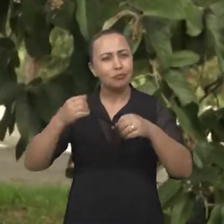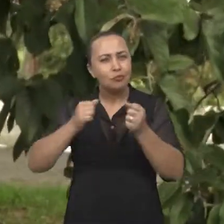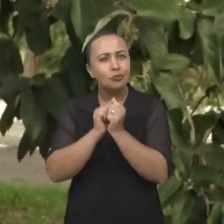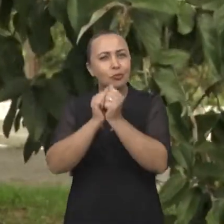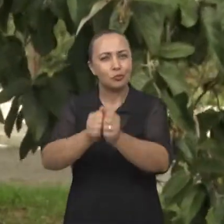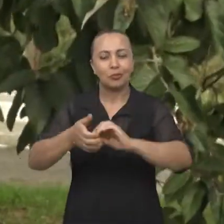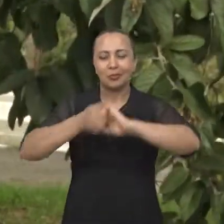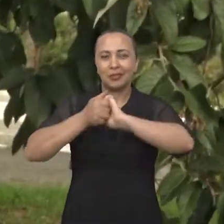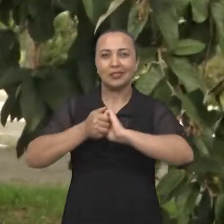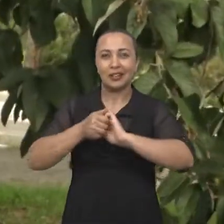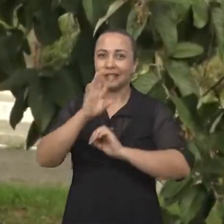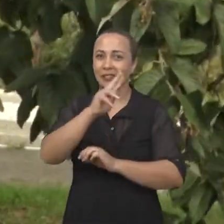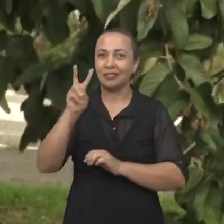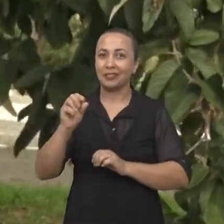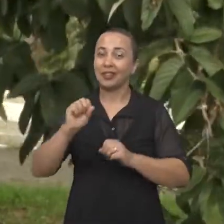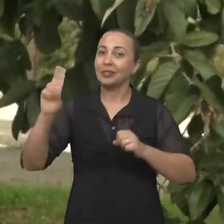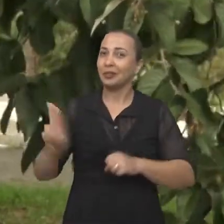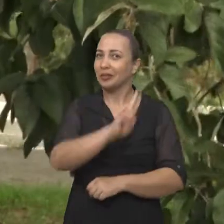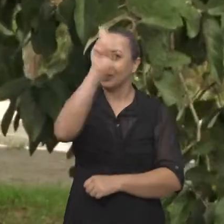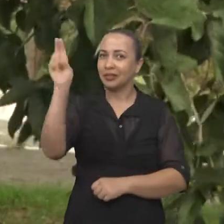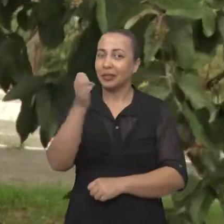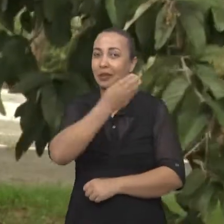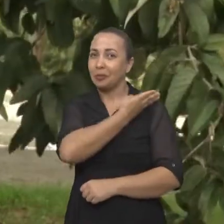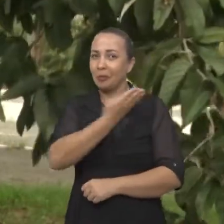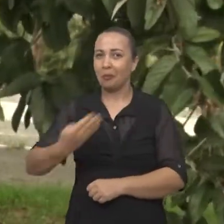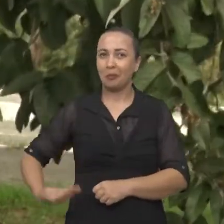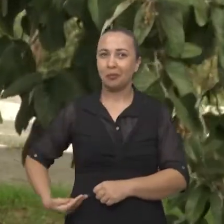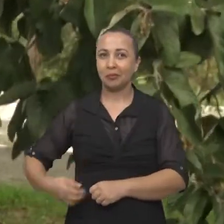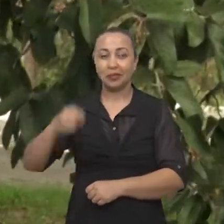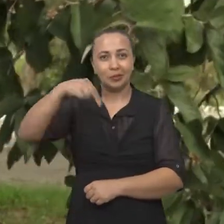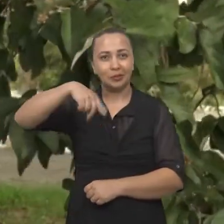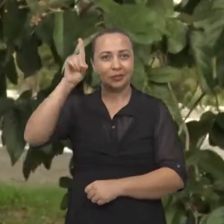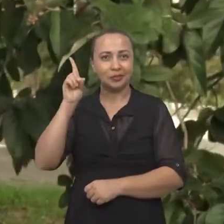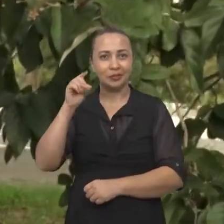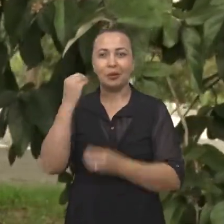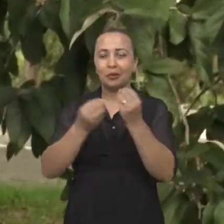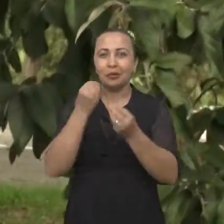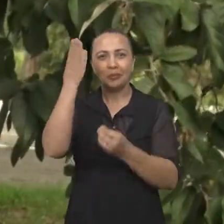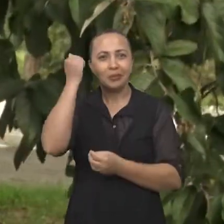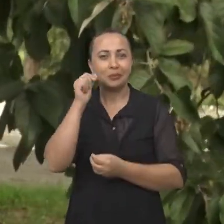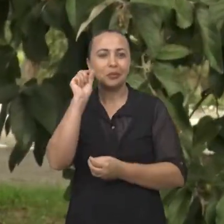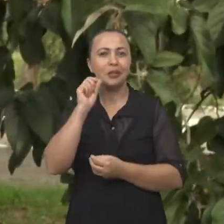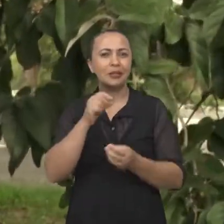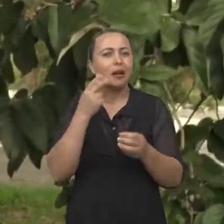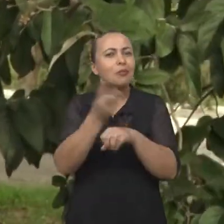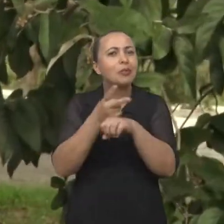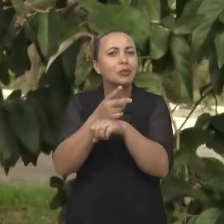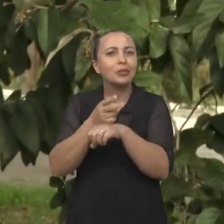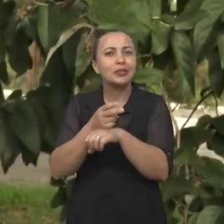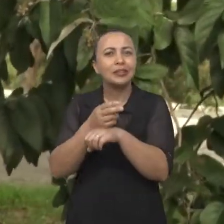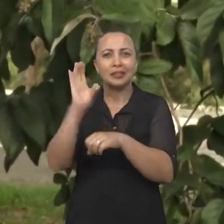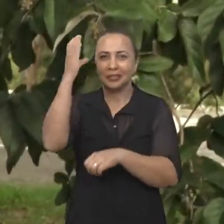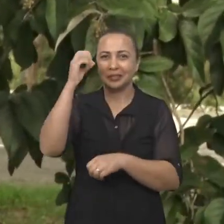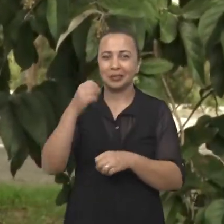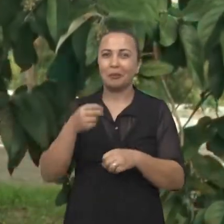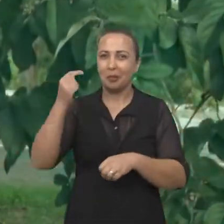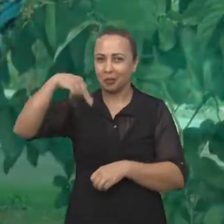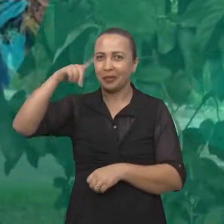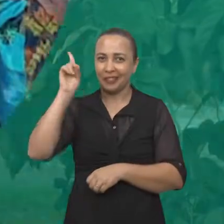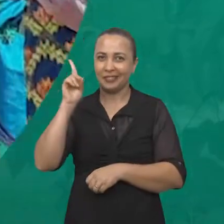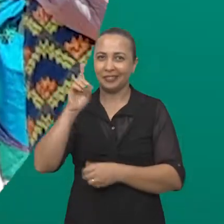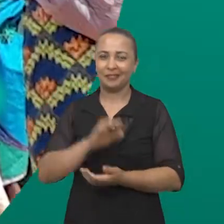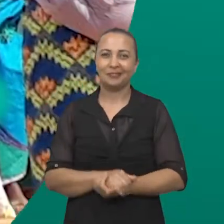meio de uma parceria entre TVs e universidades públicas nordestinas. Vamos saber o que estão buscando os cientistas pelo Nordeste?